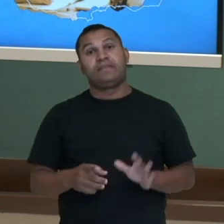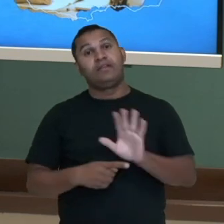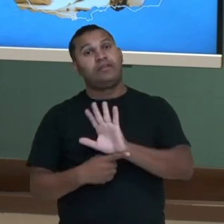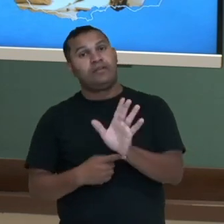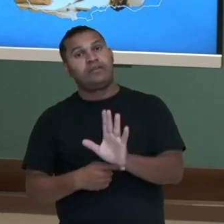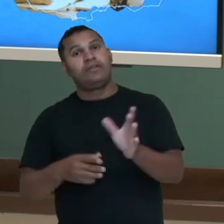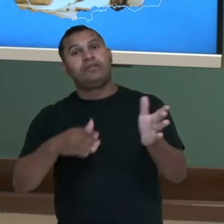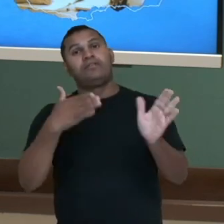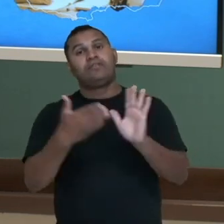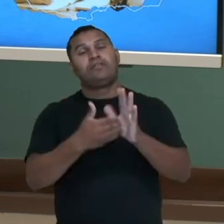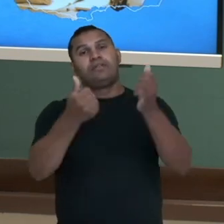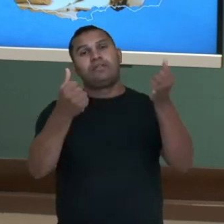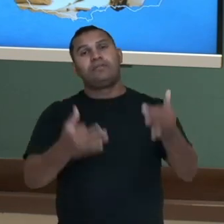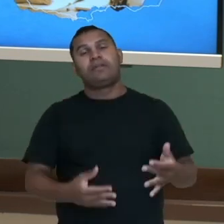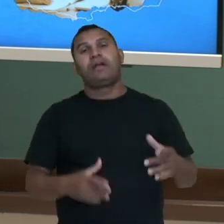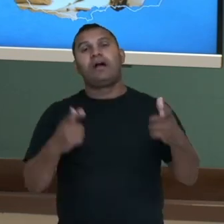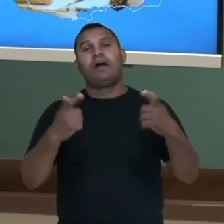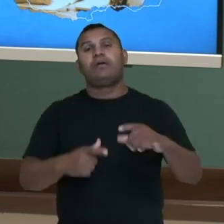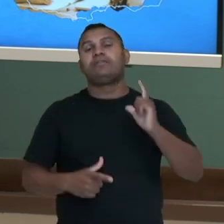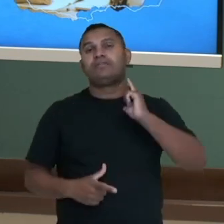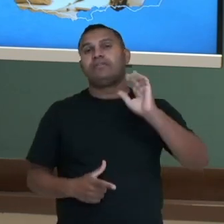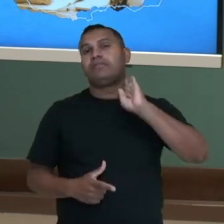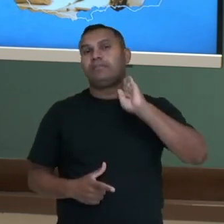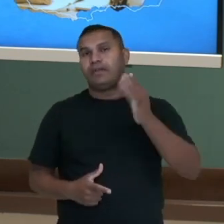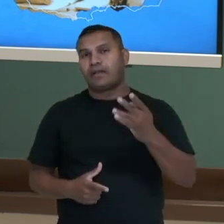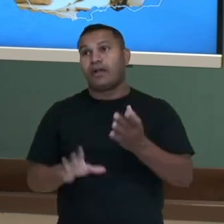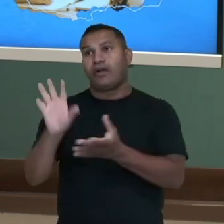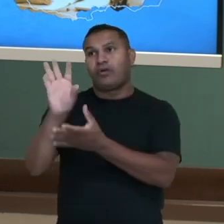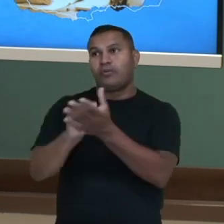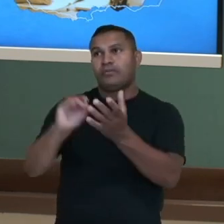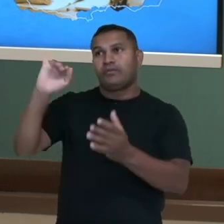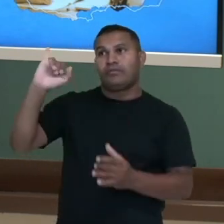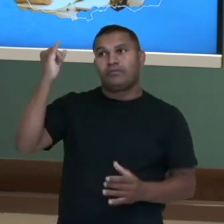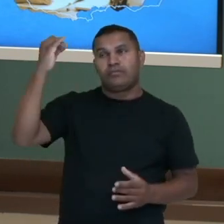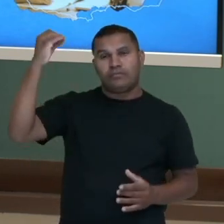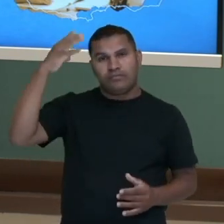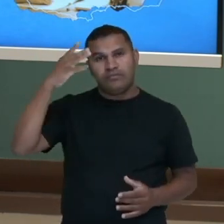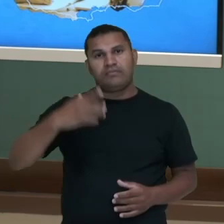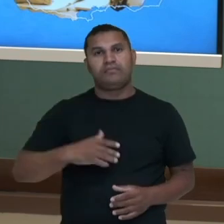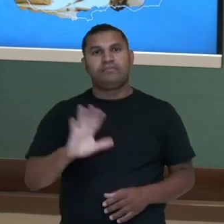América, a conjuração mineira. Espero que vocês tenham gostado. Até breve.